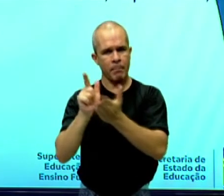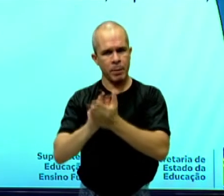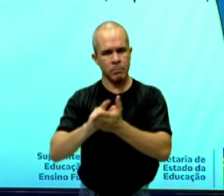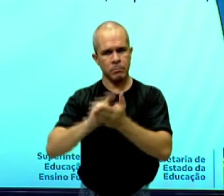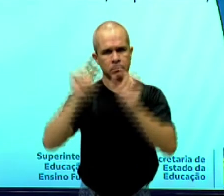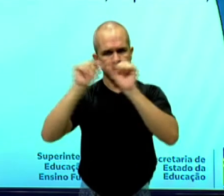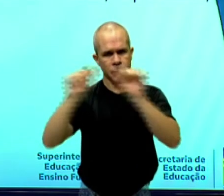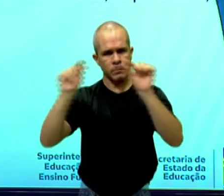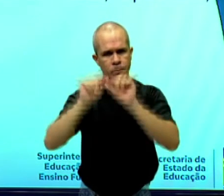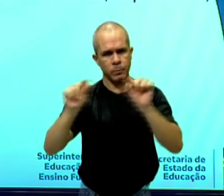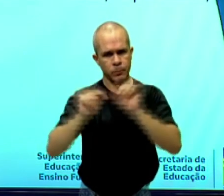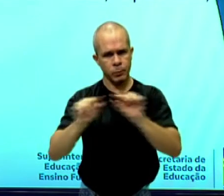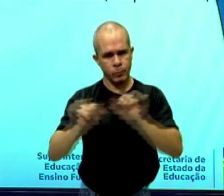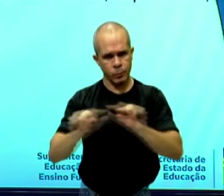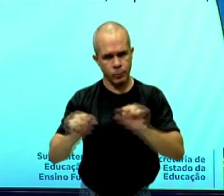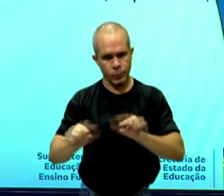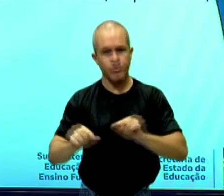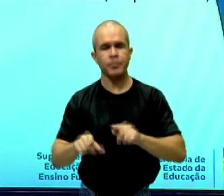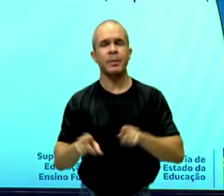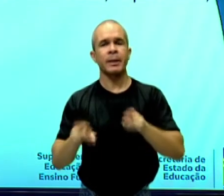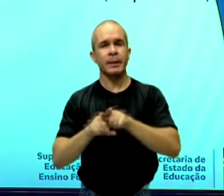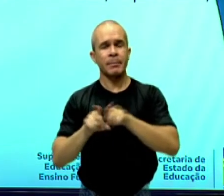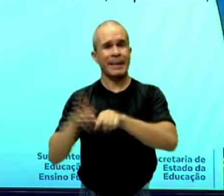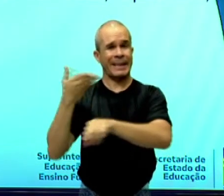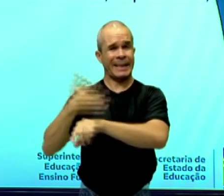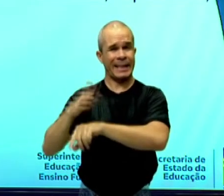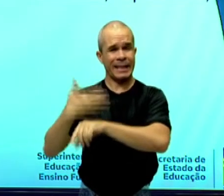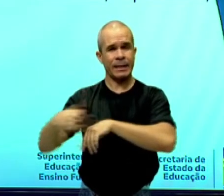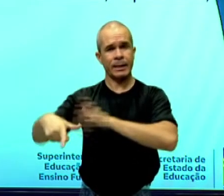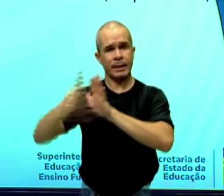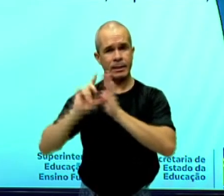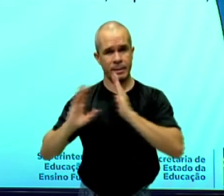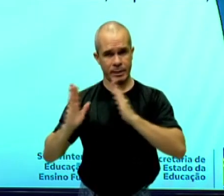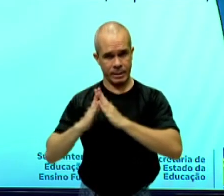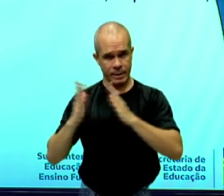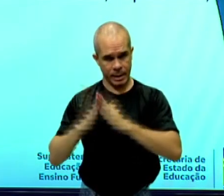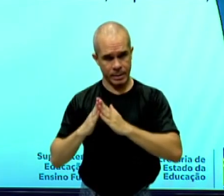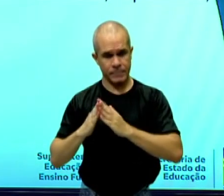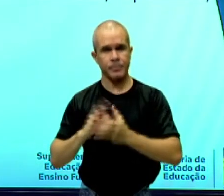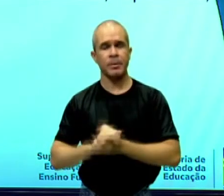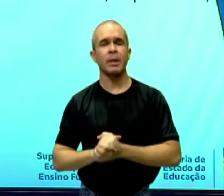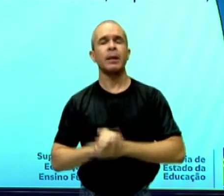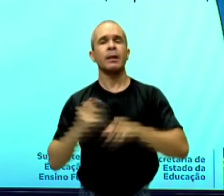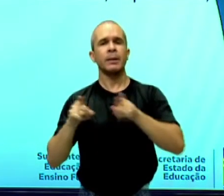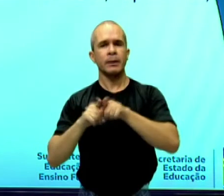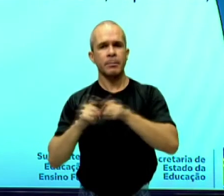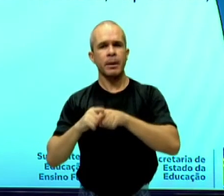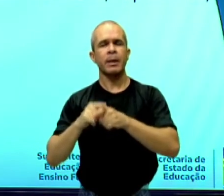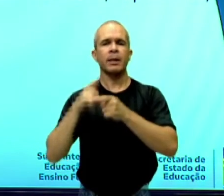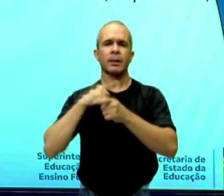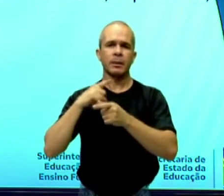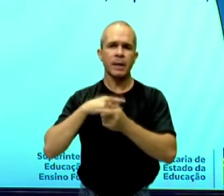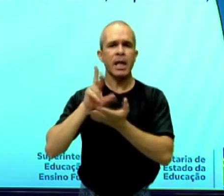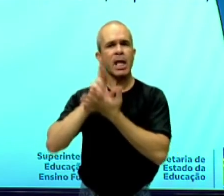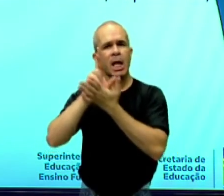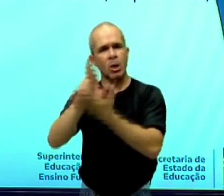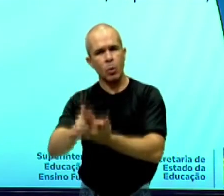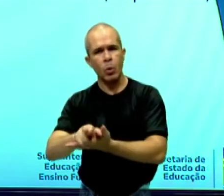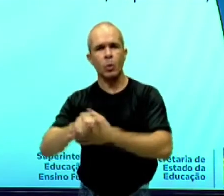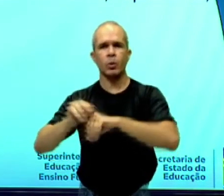apresentar esse assunto, realizar os ensaios prévios e enriquecer os recursos audiovisuais,